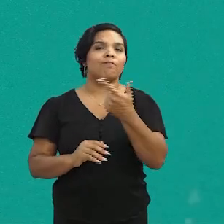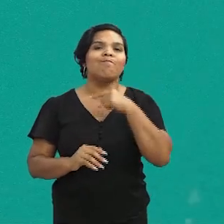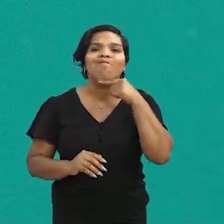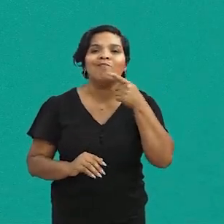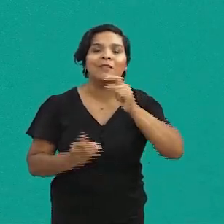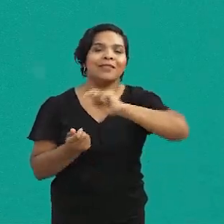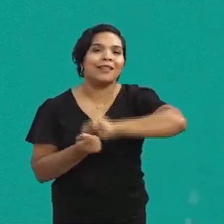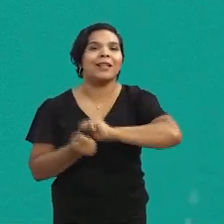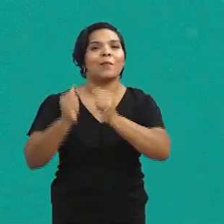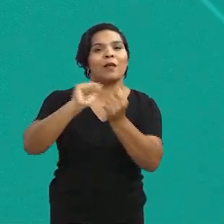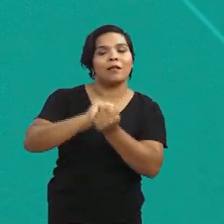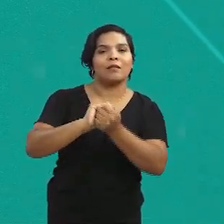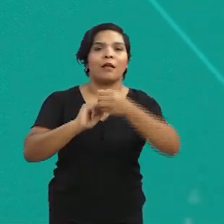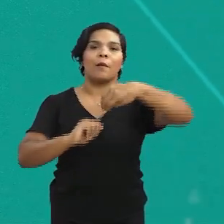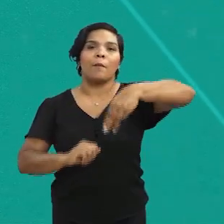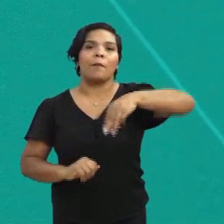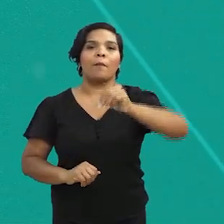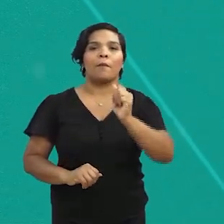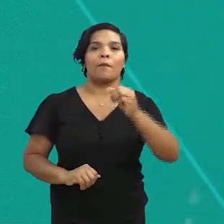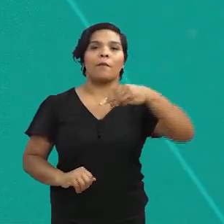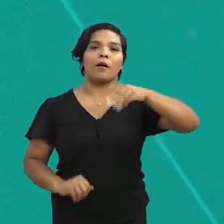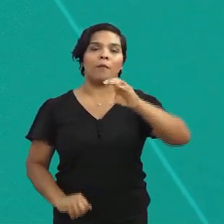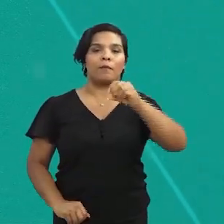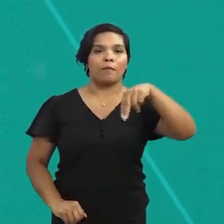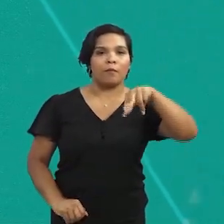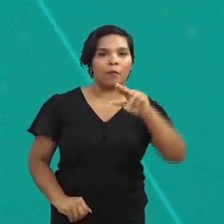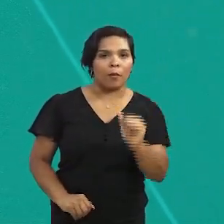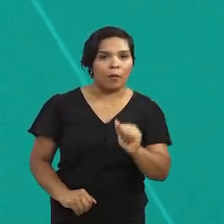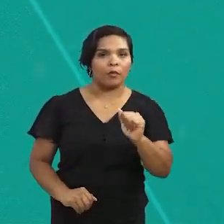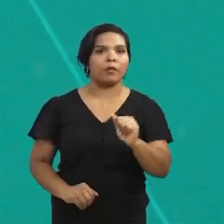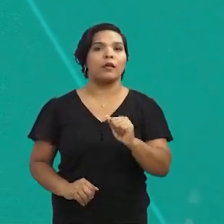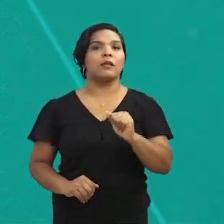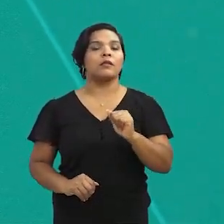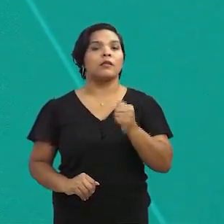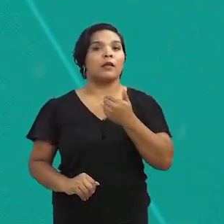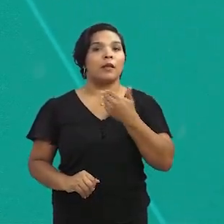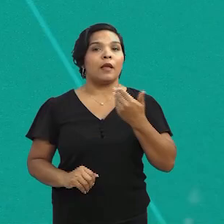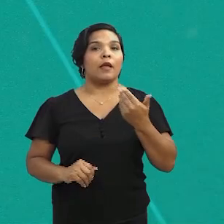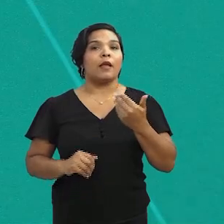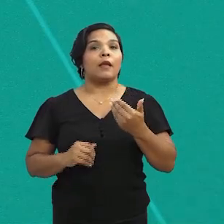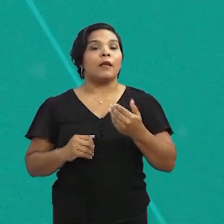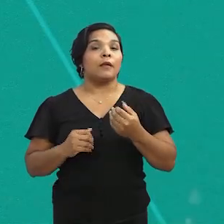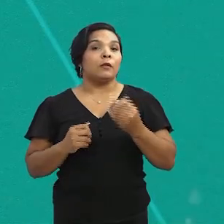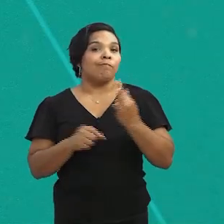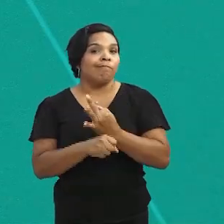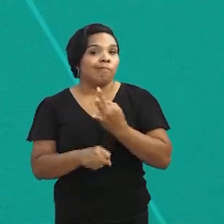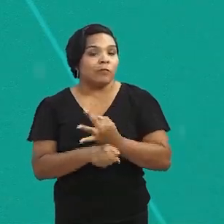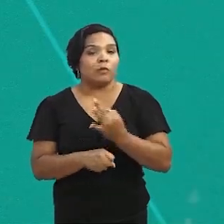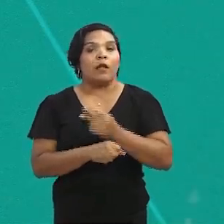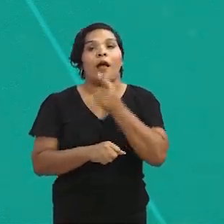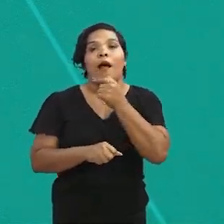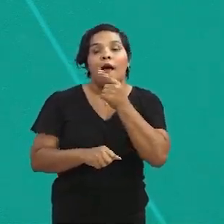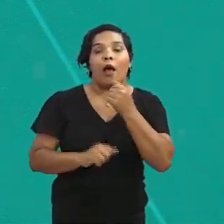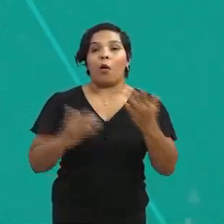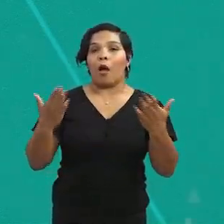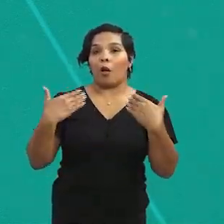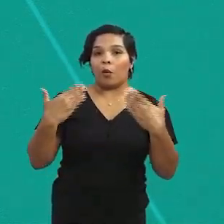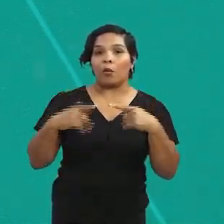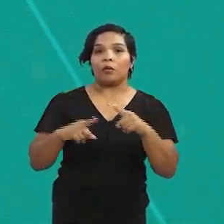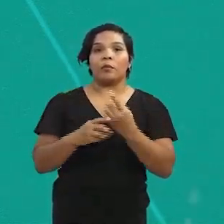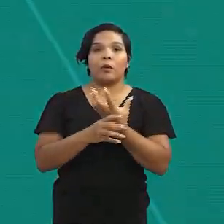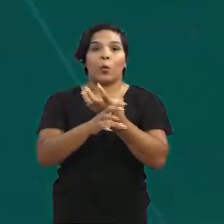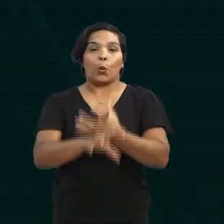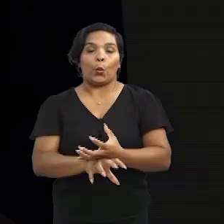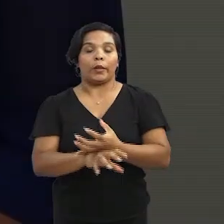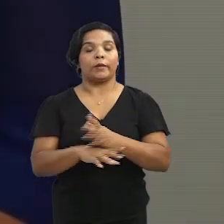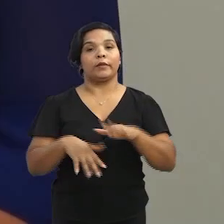não se adaptariam por questões da mamona ser mais tolerante à questão do déficit hídrico, tolerante à questão do calor